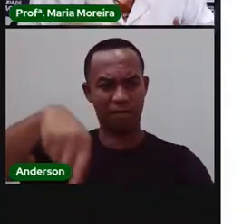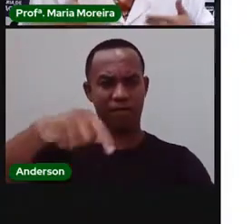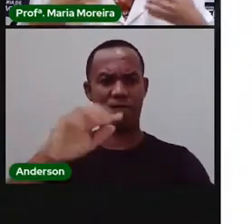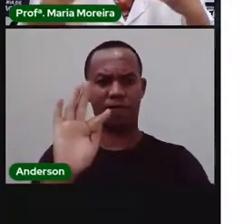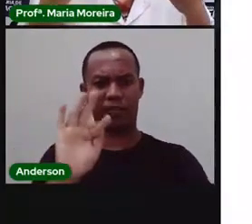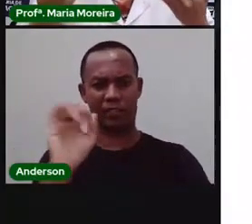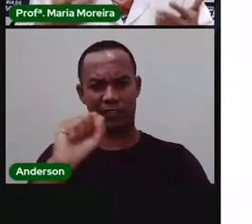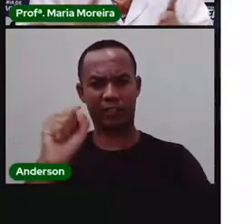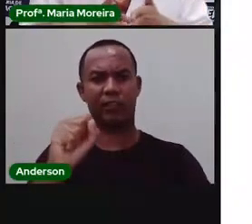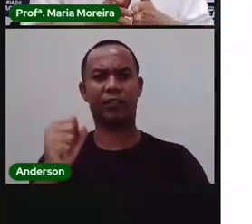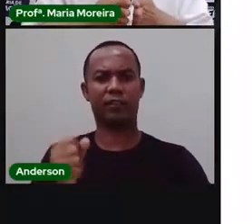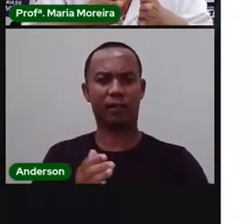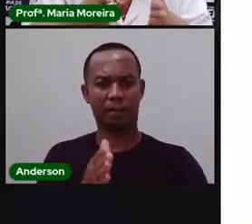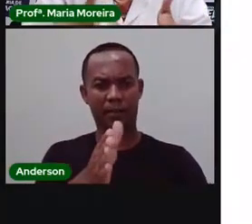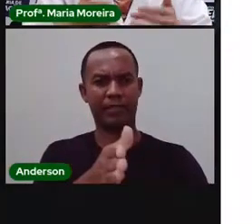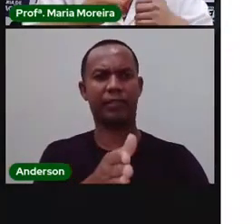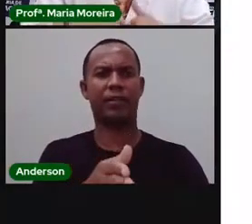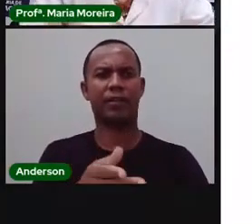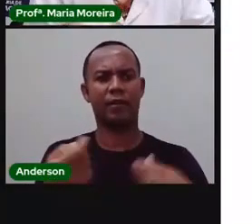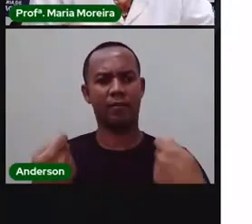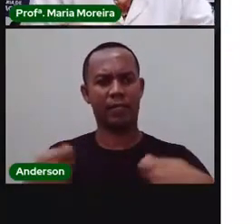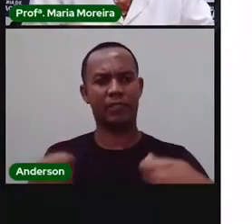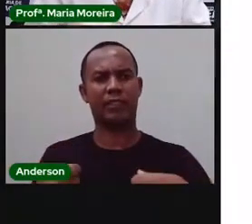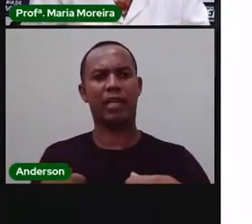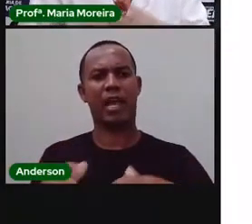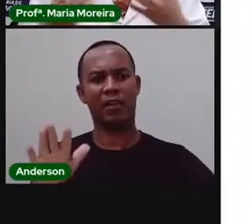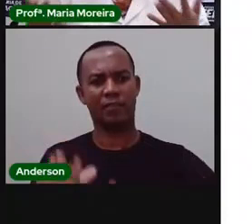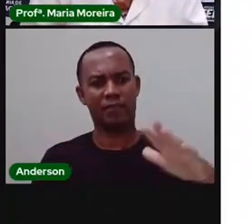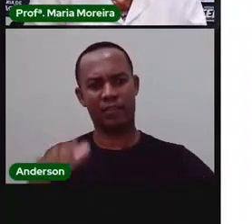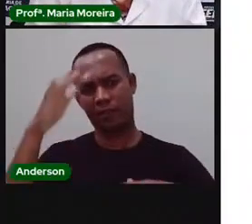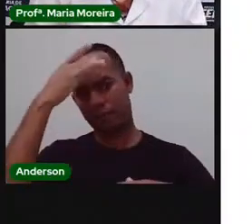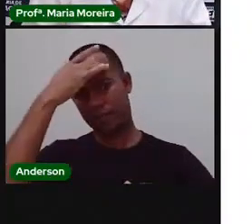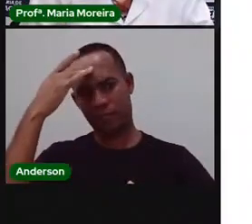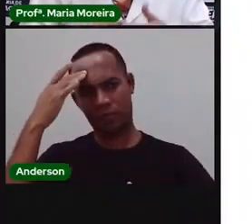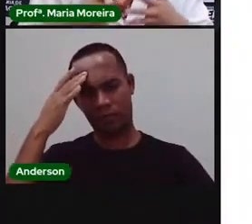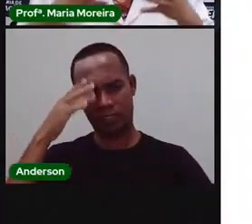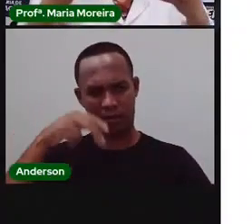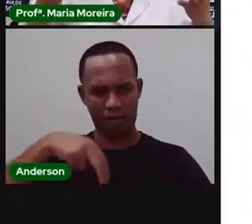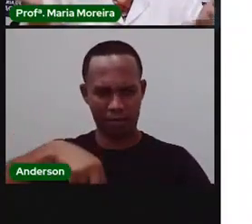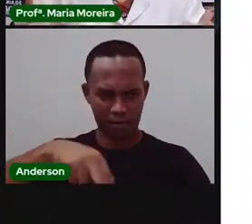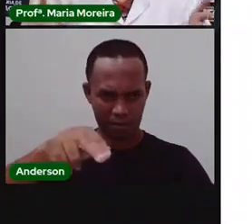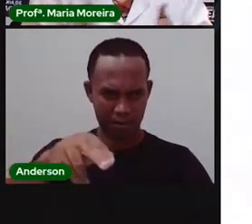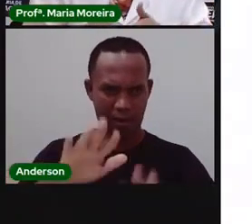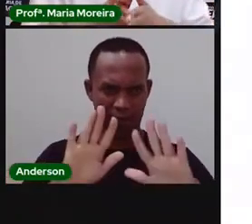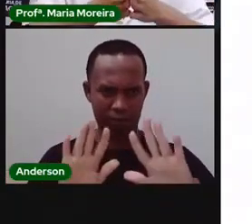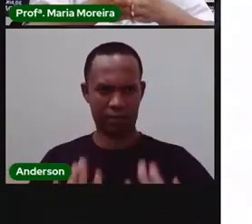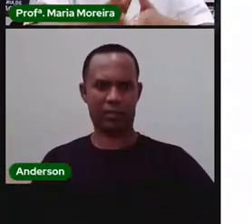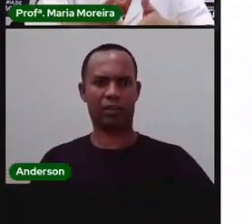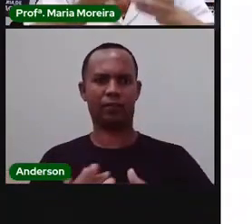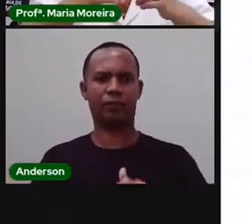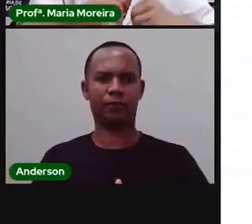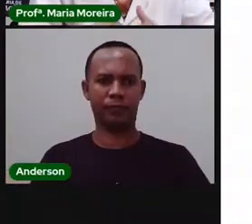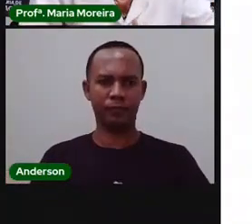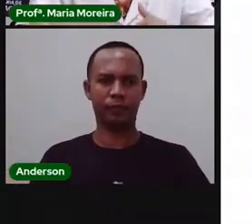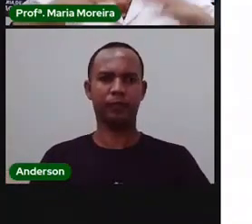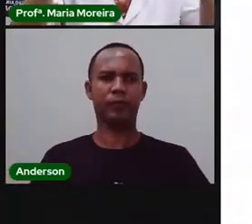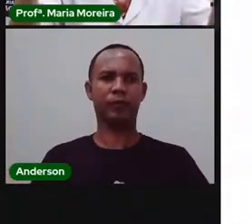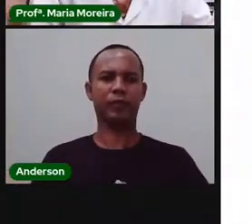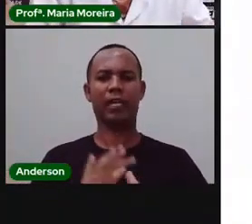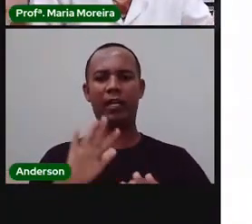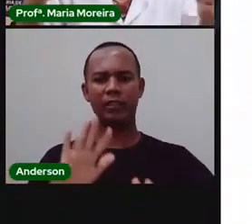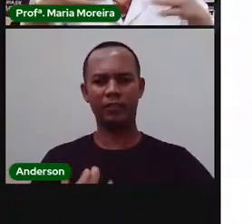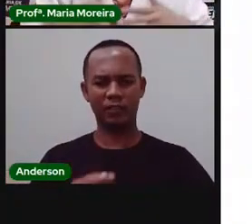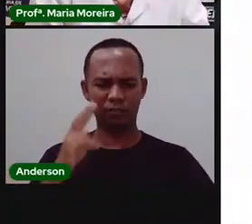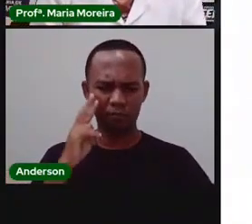feira foi trazendo, as pessoas passavam e ficavam. Gostavam da cidade, é uma cidade agitada. Passou, ficou.